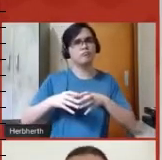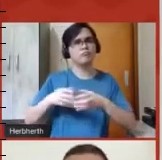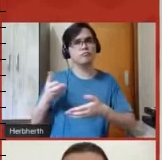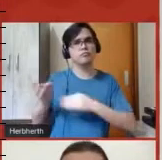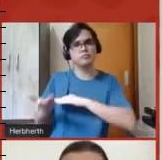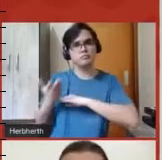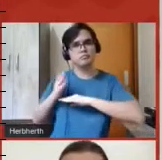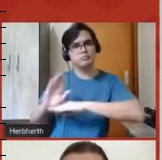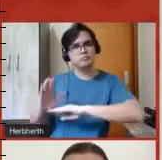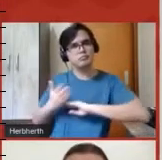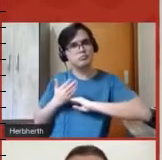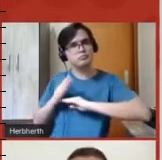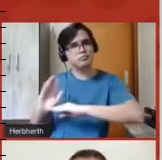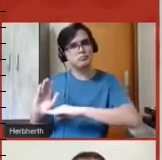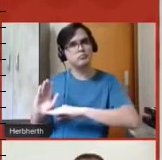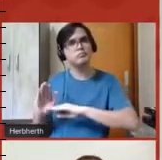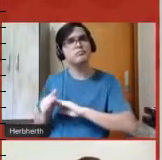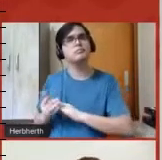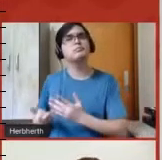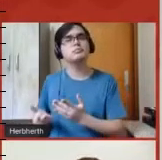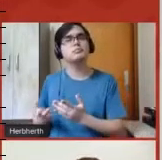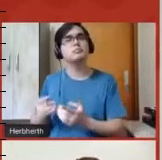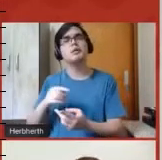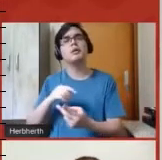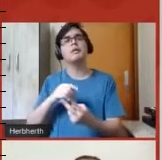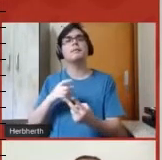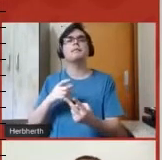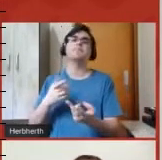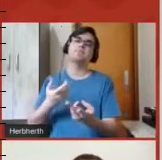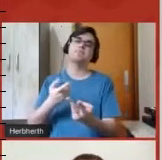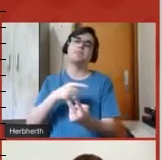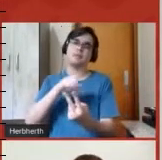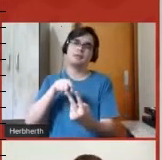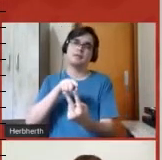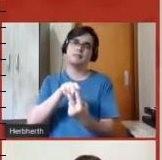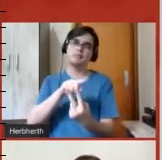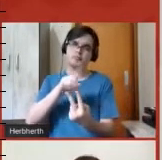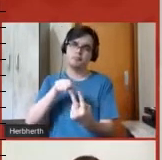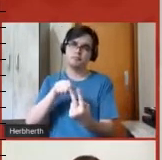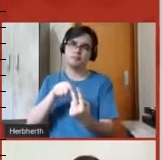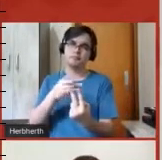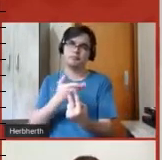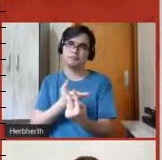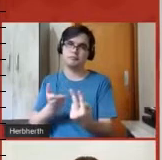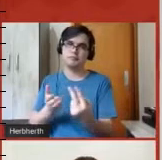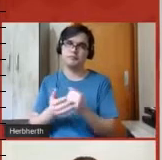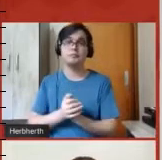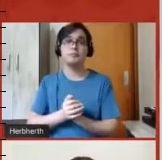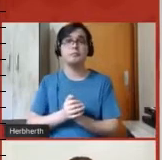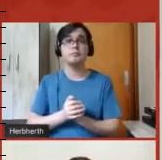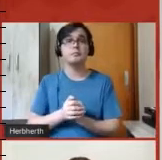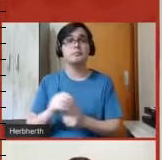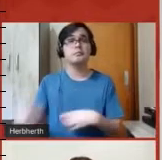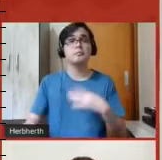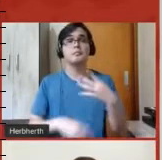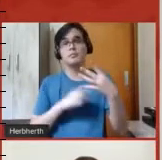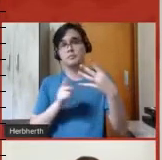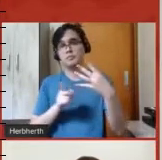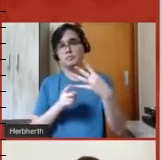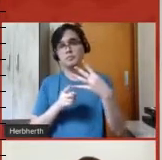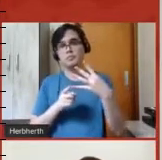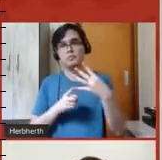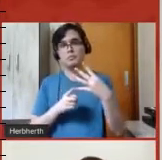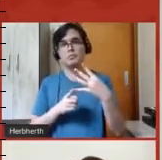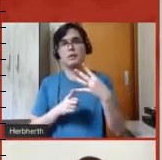tarefas tinham esses objetivos e, por fim, nós chamávamos de avaliações síncronas.